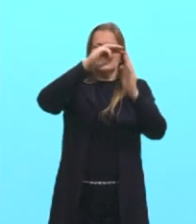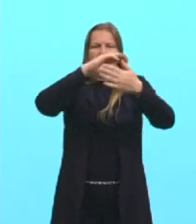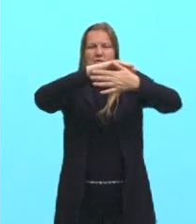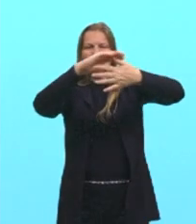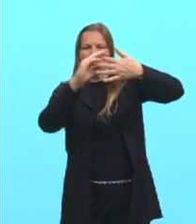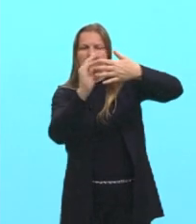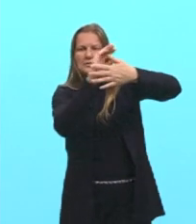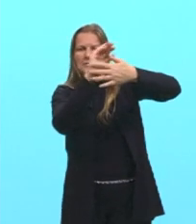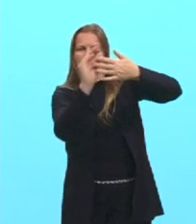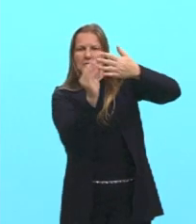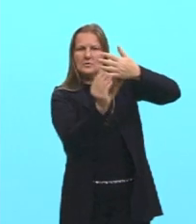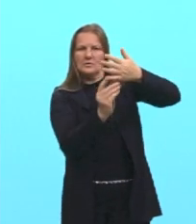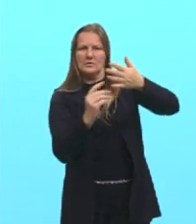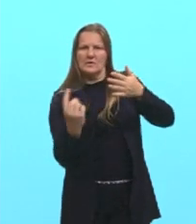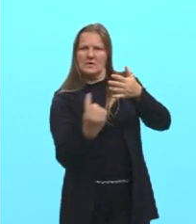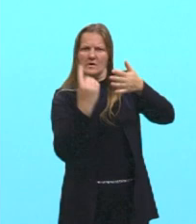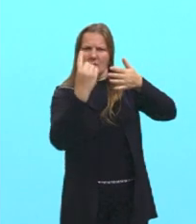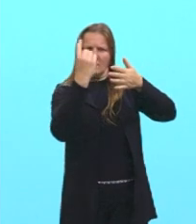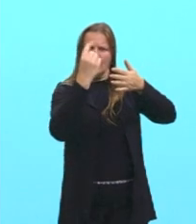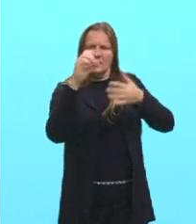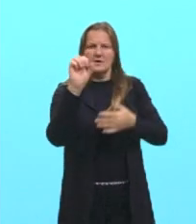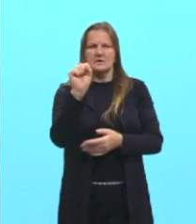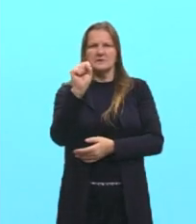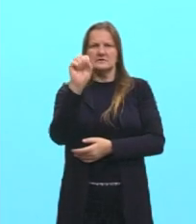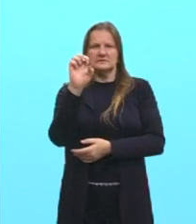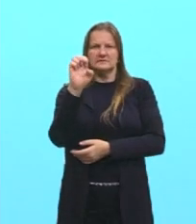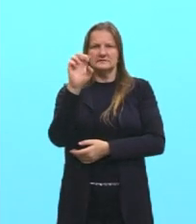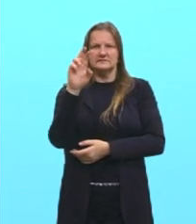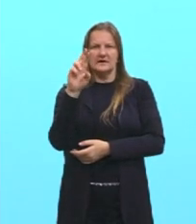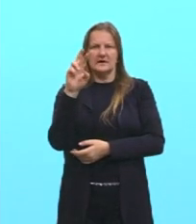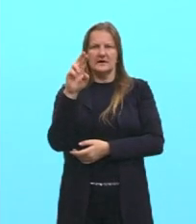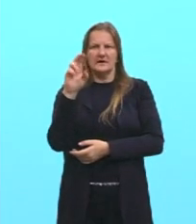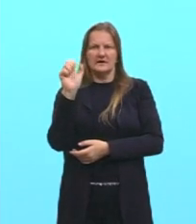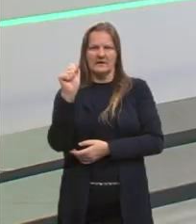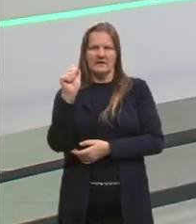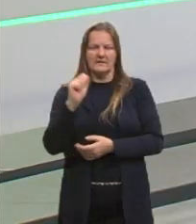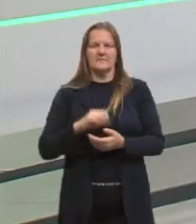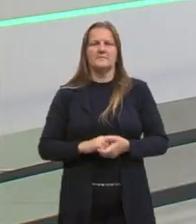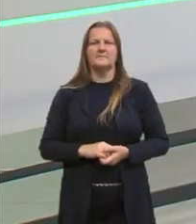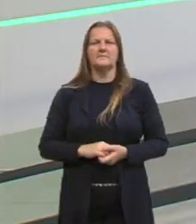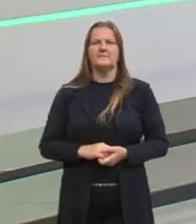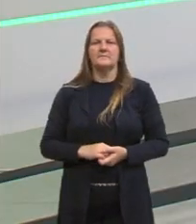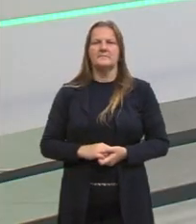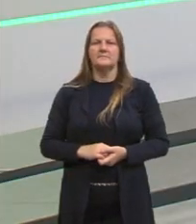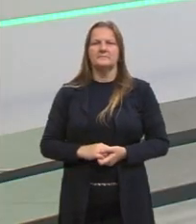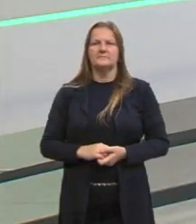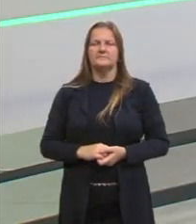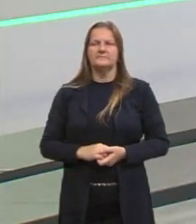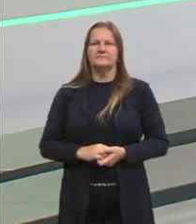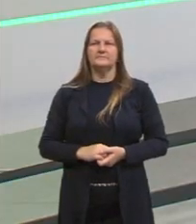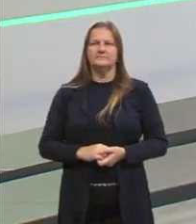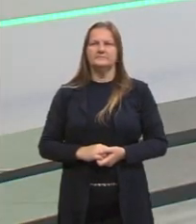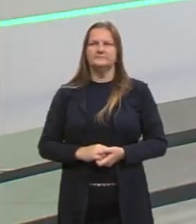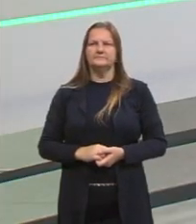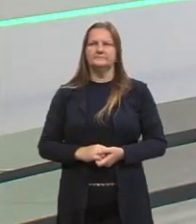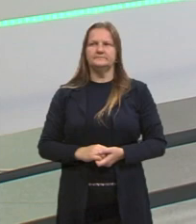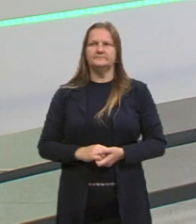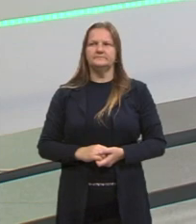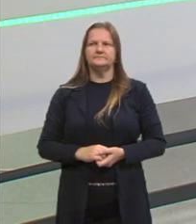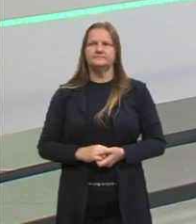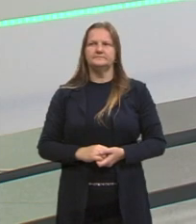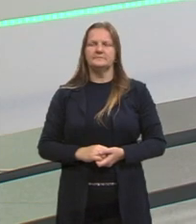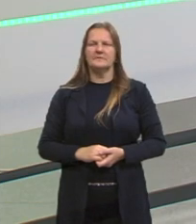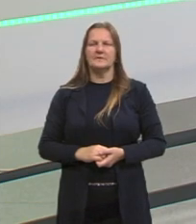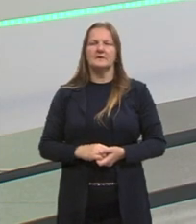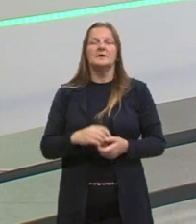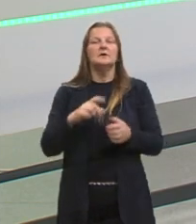Dos planaltos, nós vamos ter essas formações aí de serra, tá, agorizado? Vamos passar aqui mais um. E aí entramos na geografia